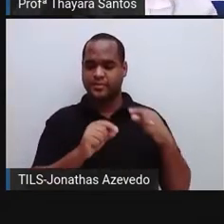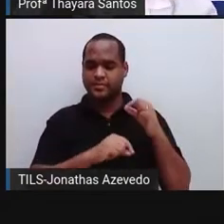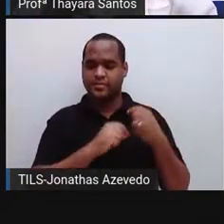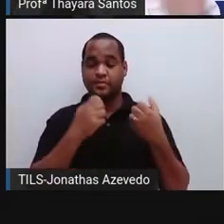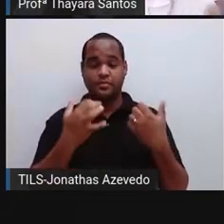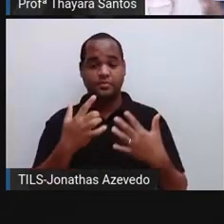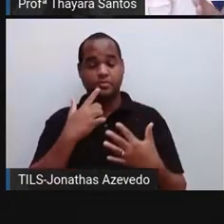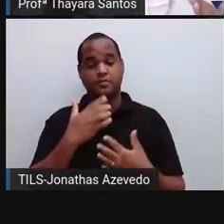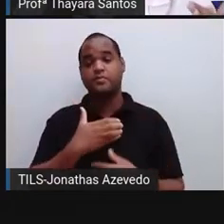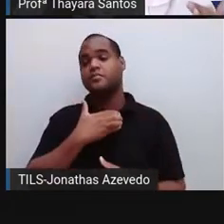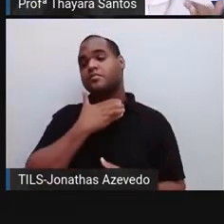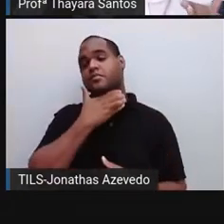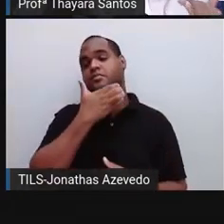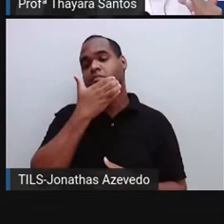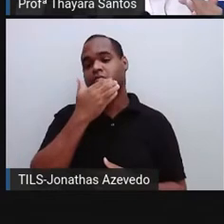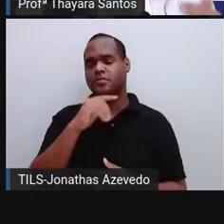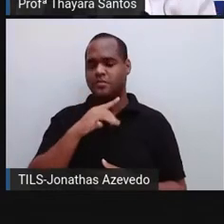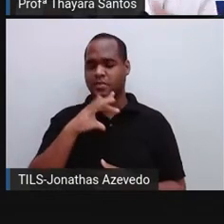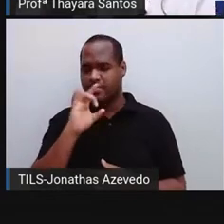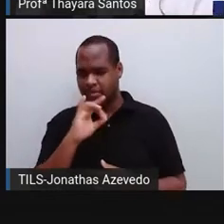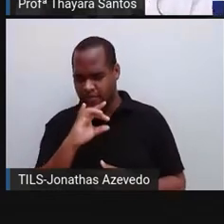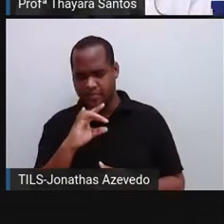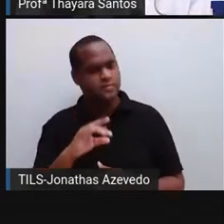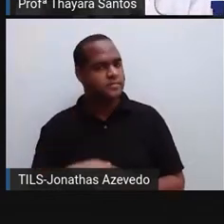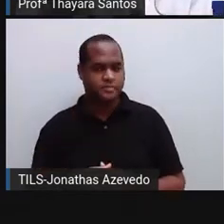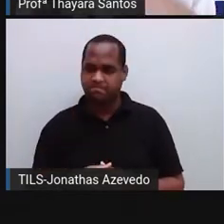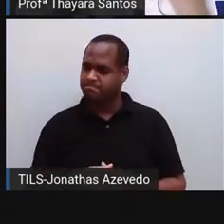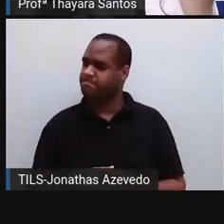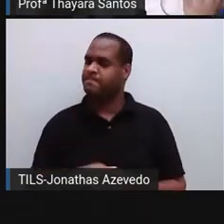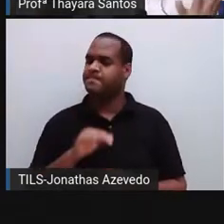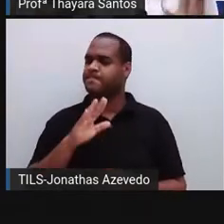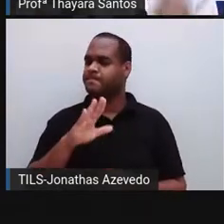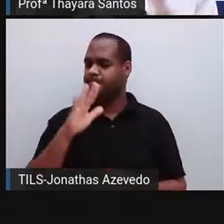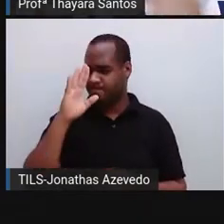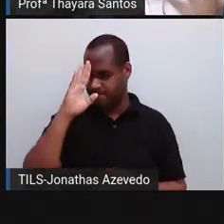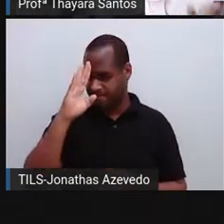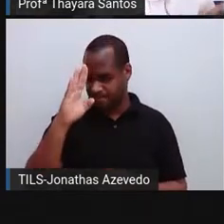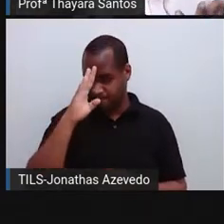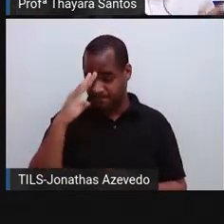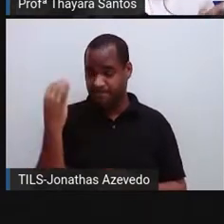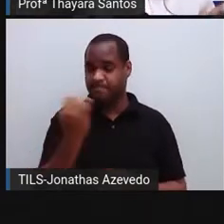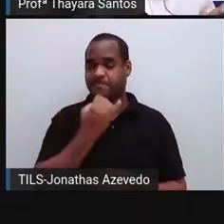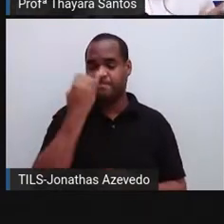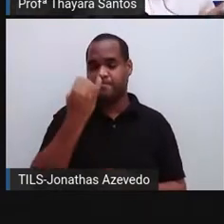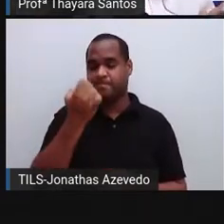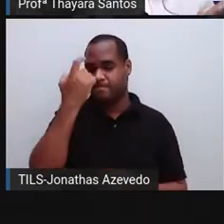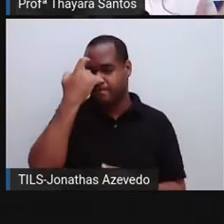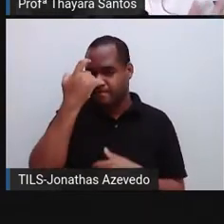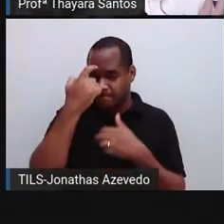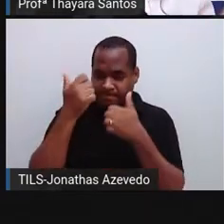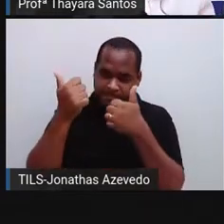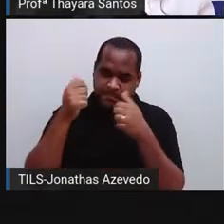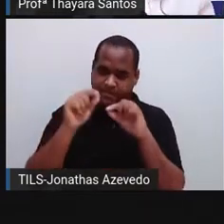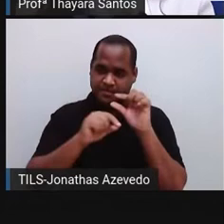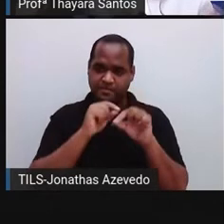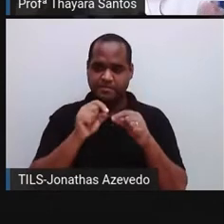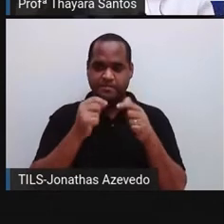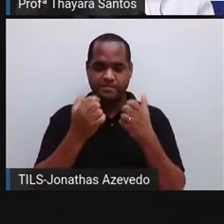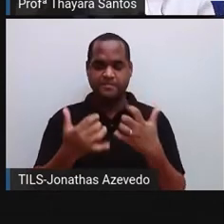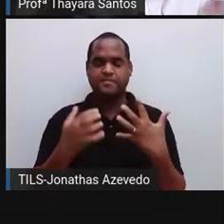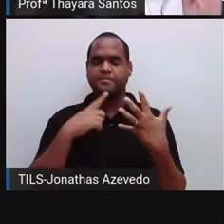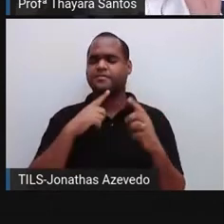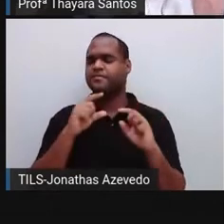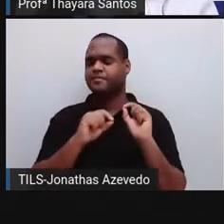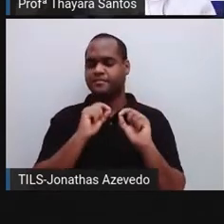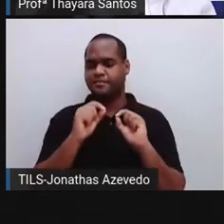comprido, não tinha mais girafas de pescoço curto. E qual foi a ideia que ele teve naquele momento? Ele pensou o seguinte, ó,